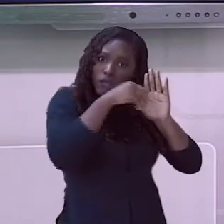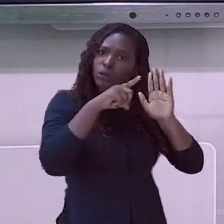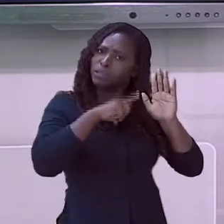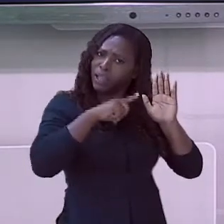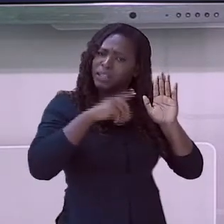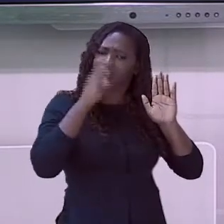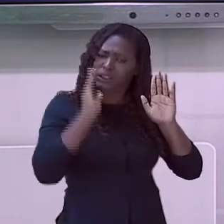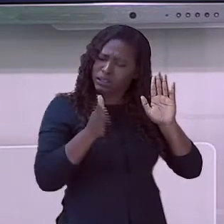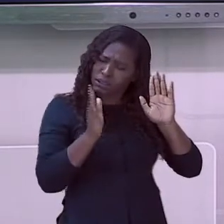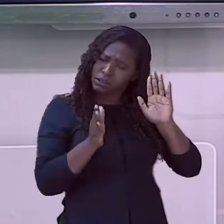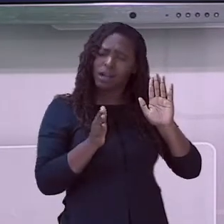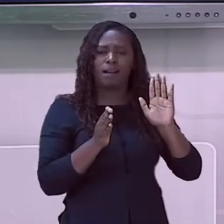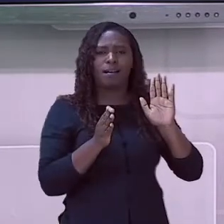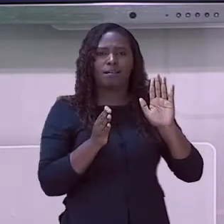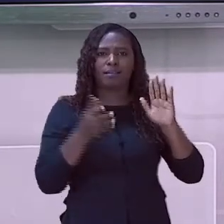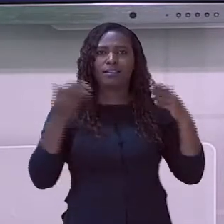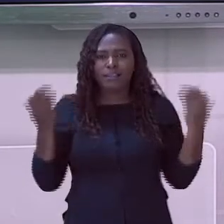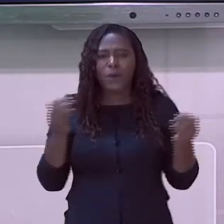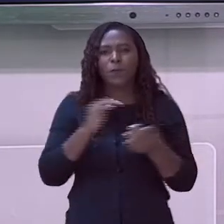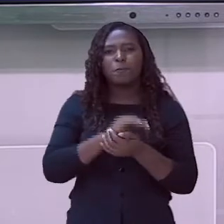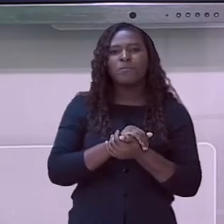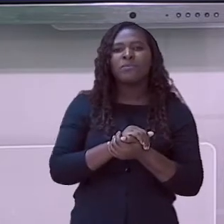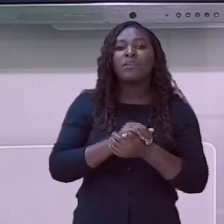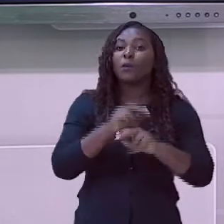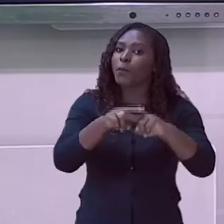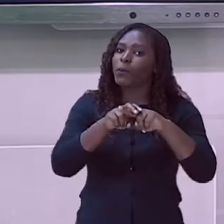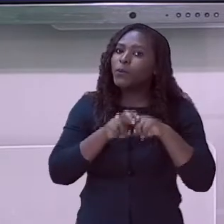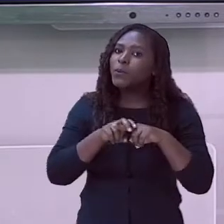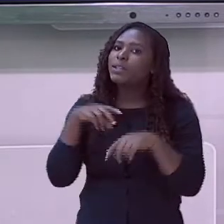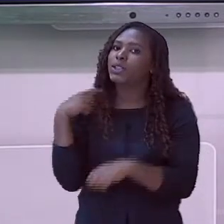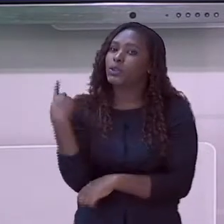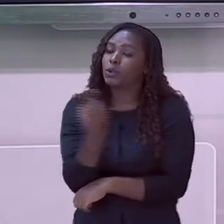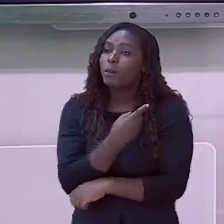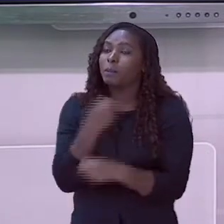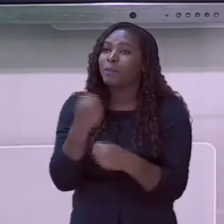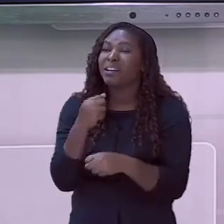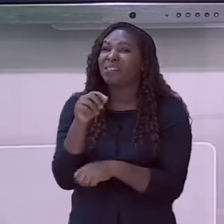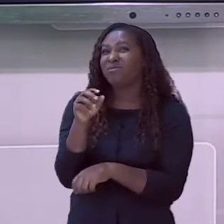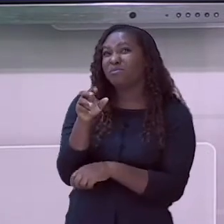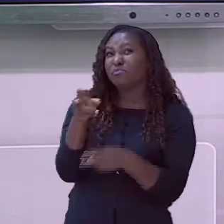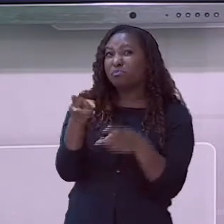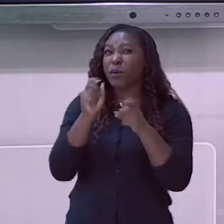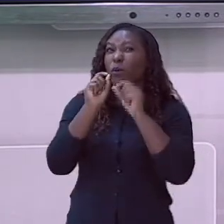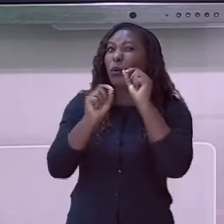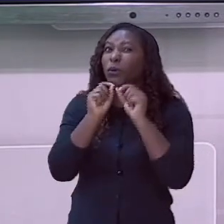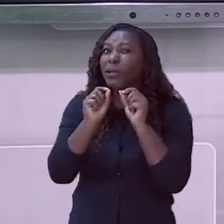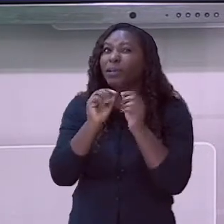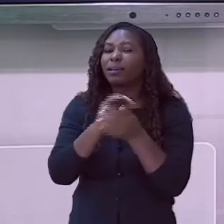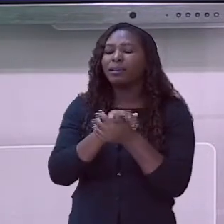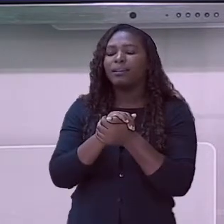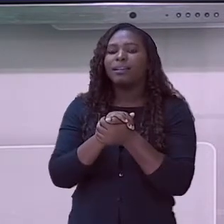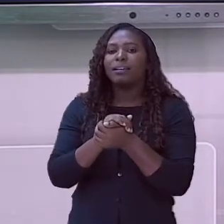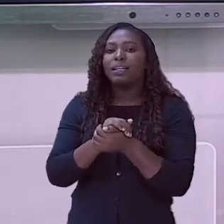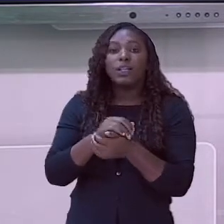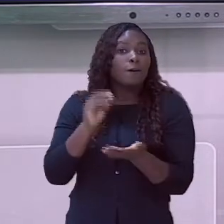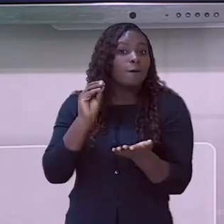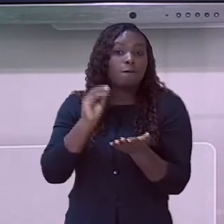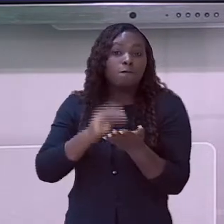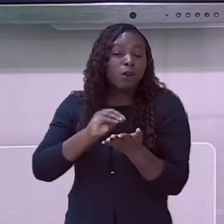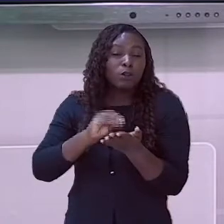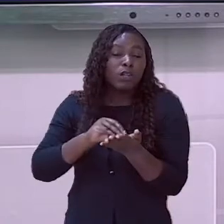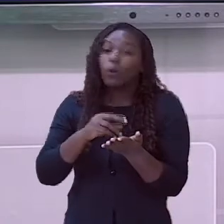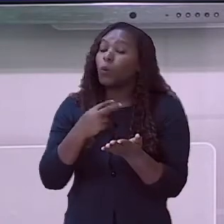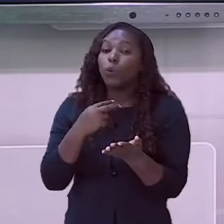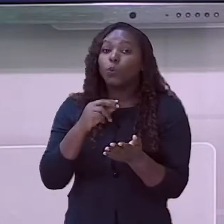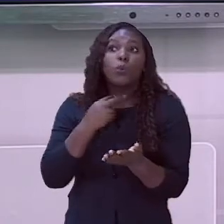Justamente por isso, veremos o que que não pode faltar em projetos, em adaptações para a pessoa